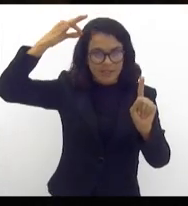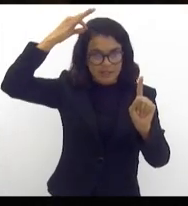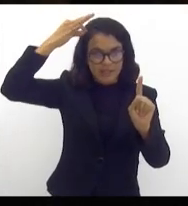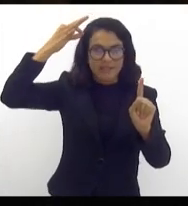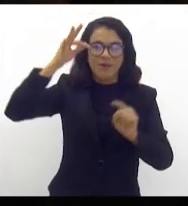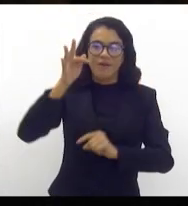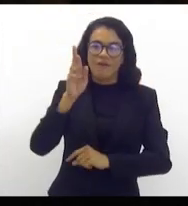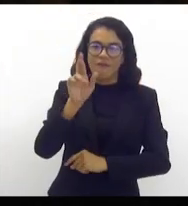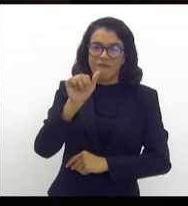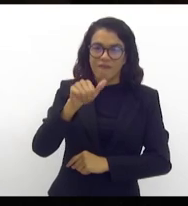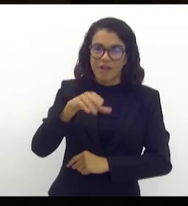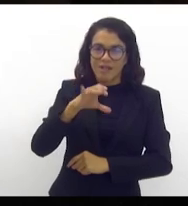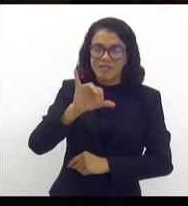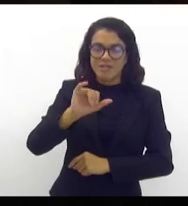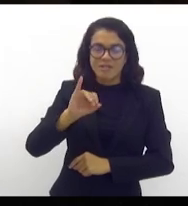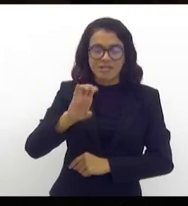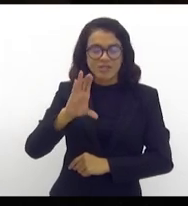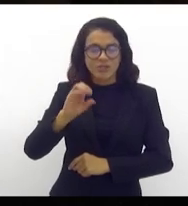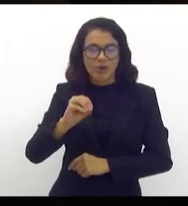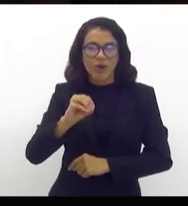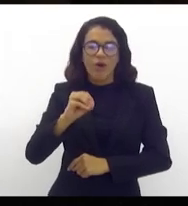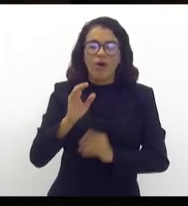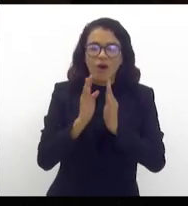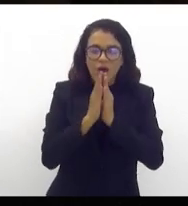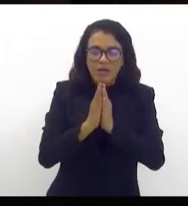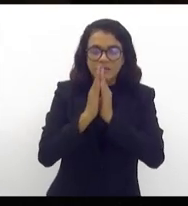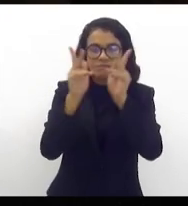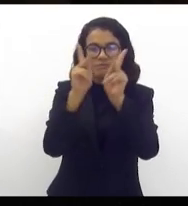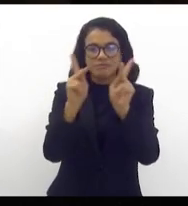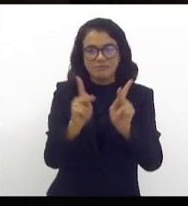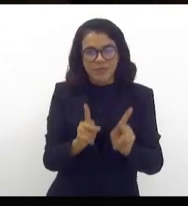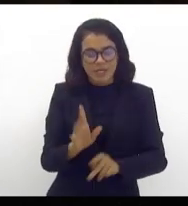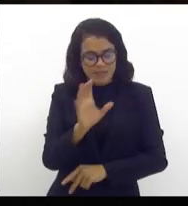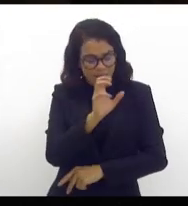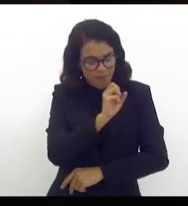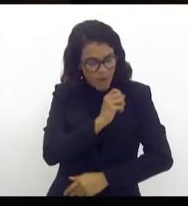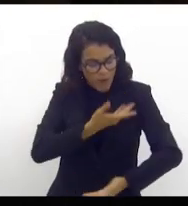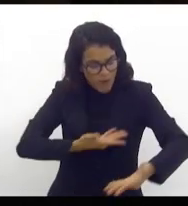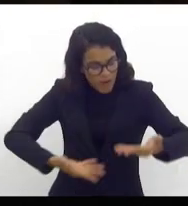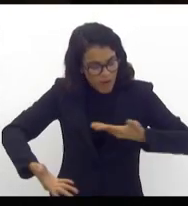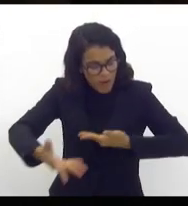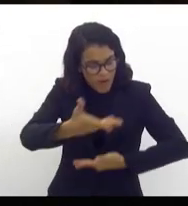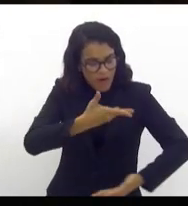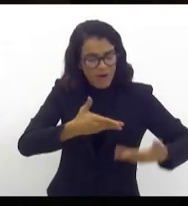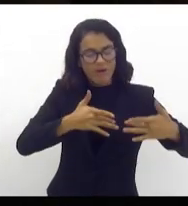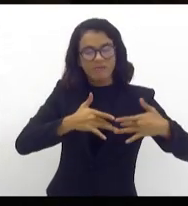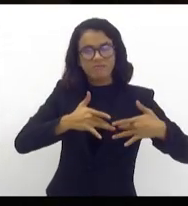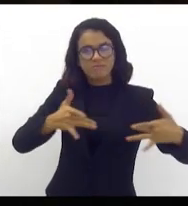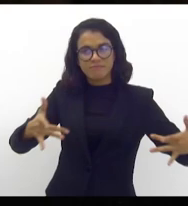oração de paz, de amor e de fraternidade.